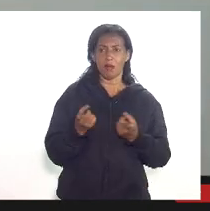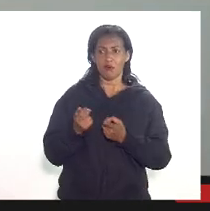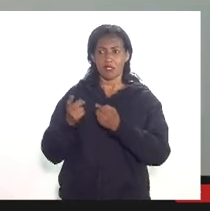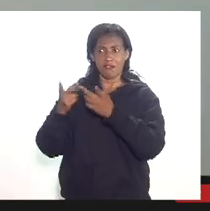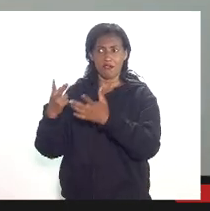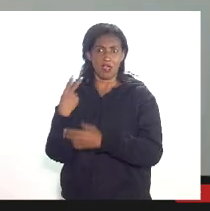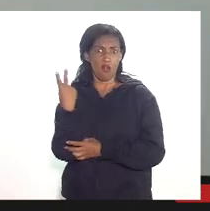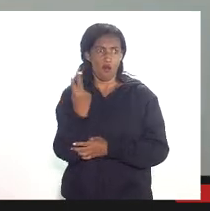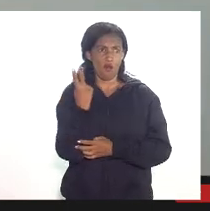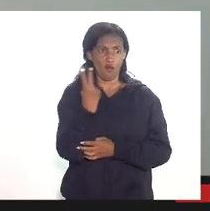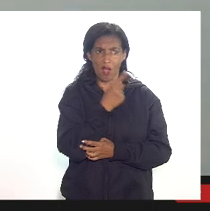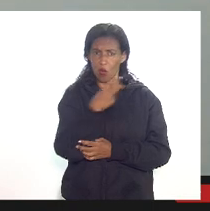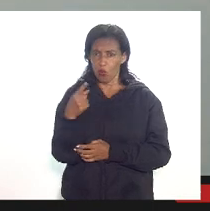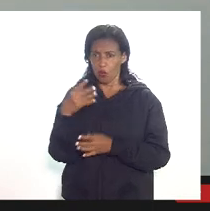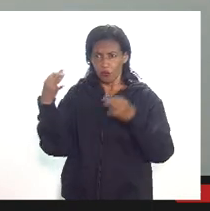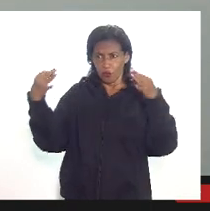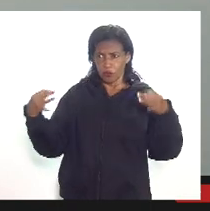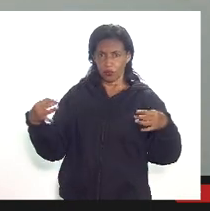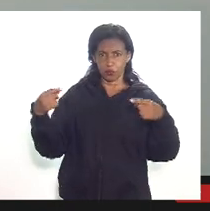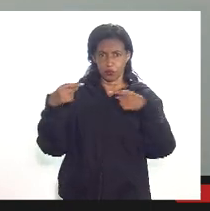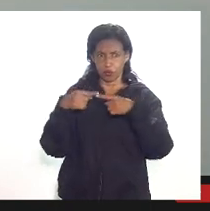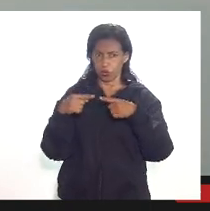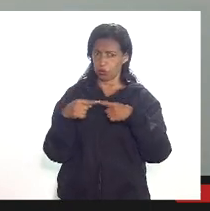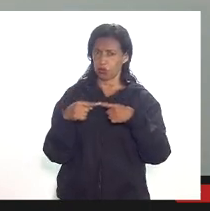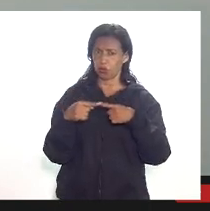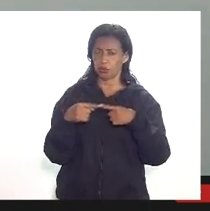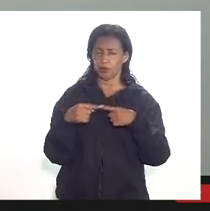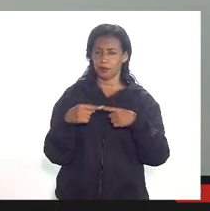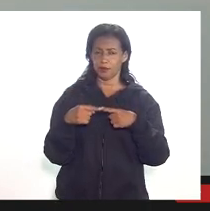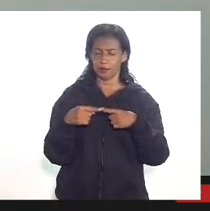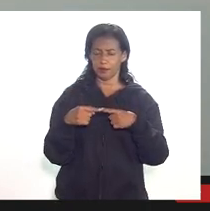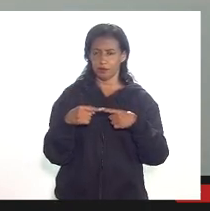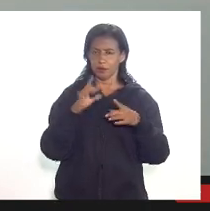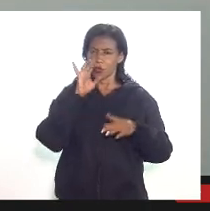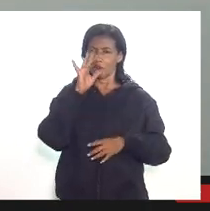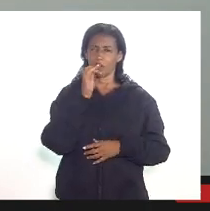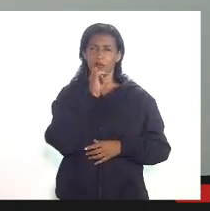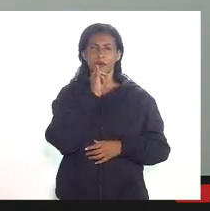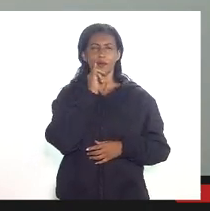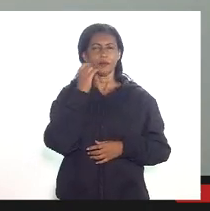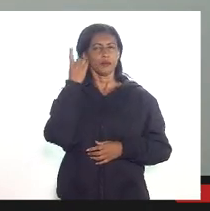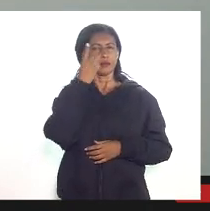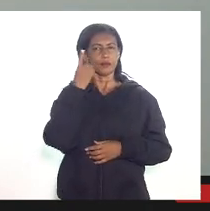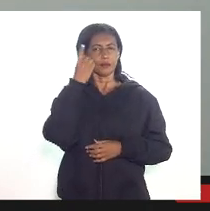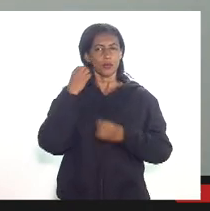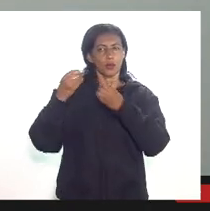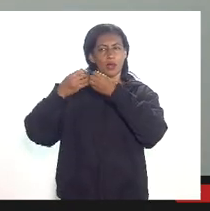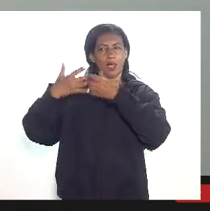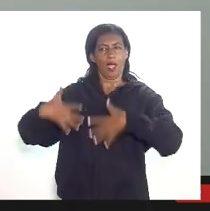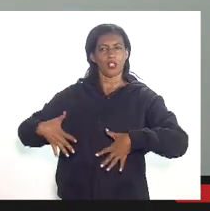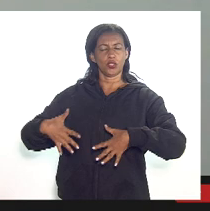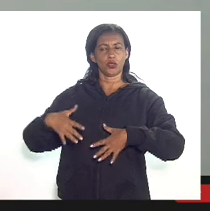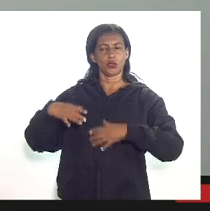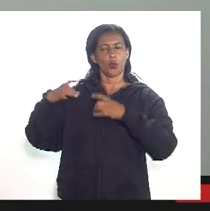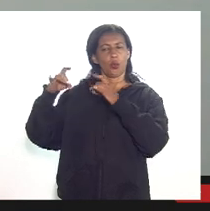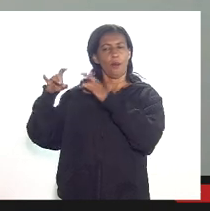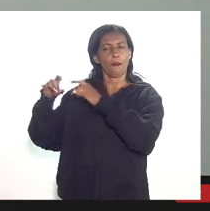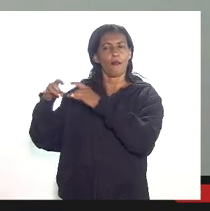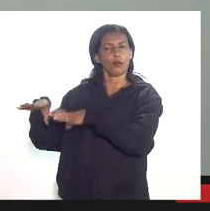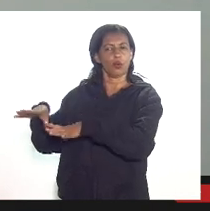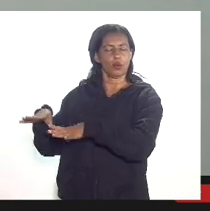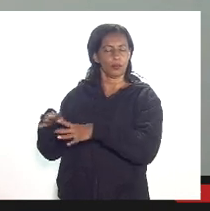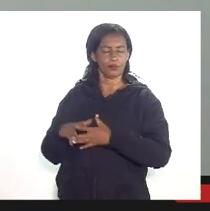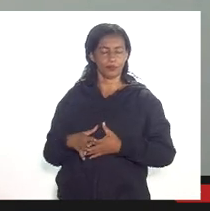esse valor foi justo e eu também quero aqui fazer só um teste tá senhores deputados com gasto com abandono porque me parece